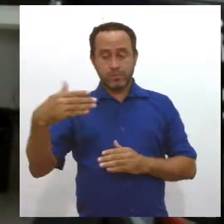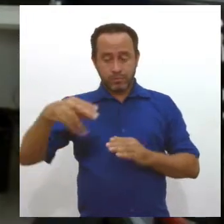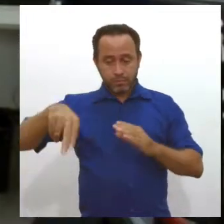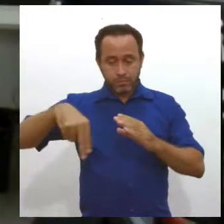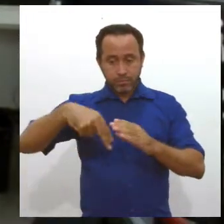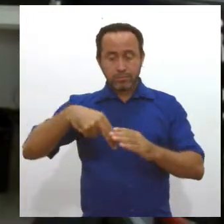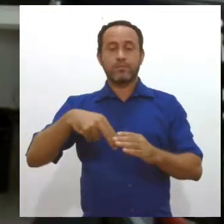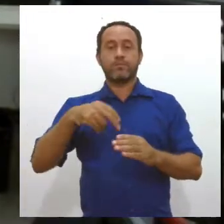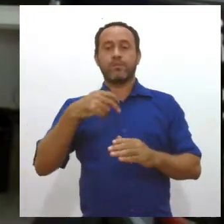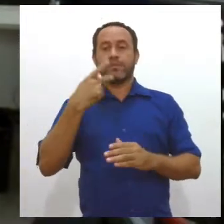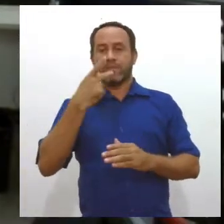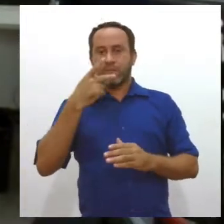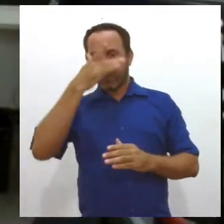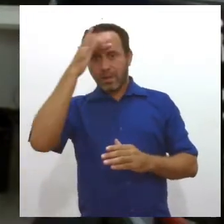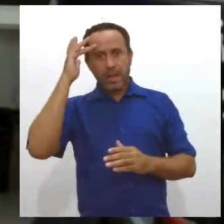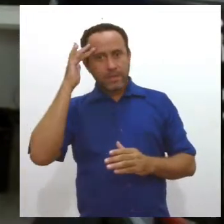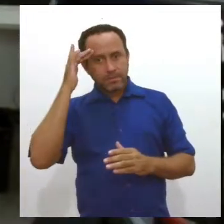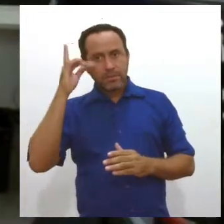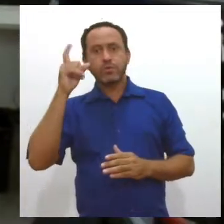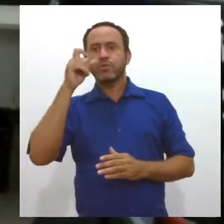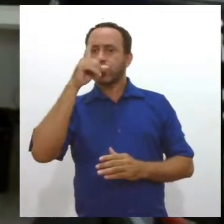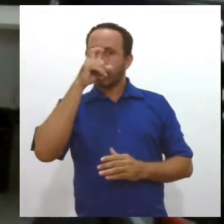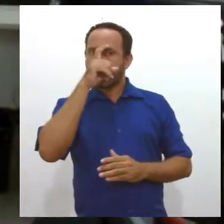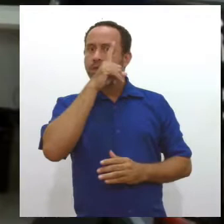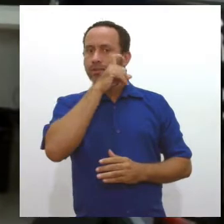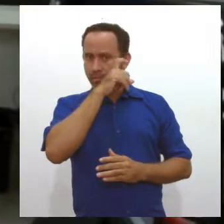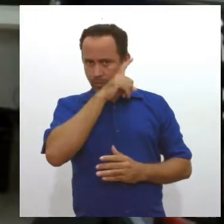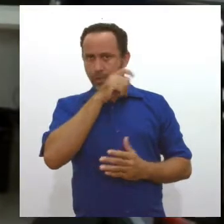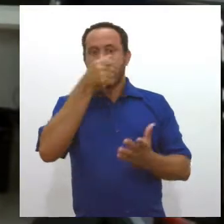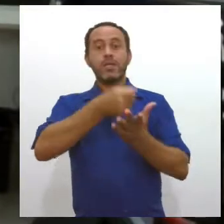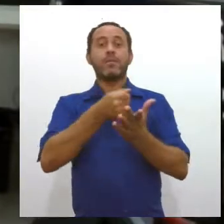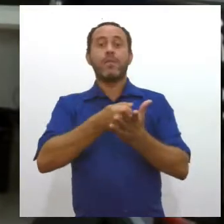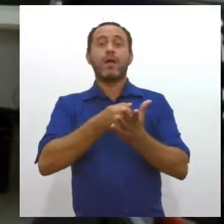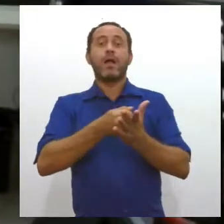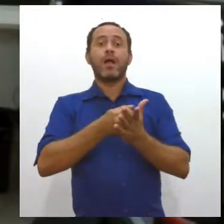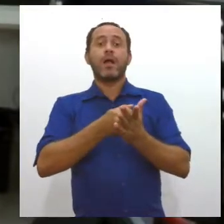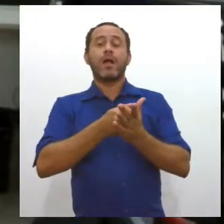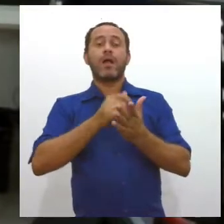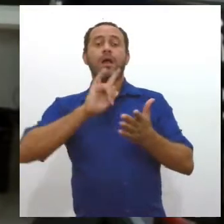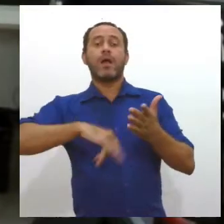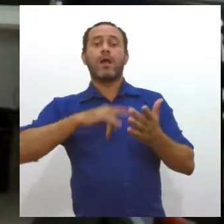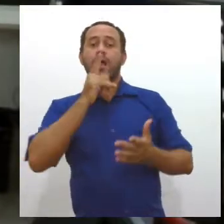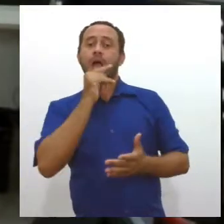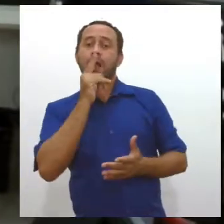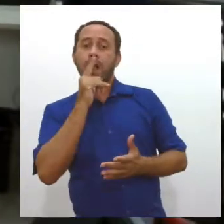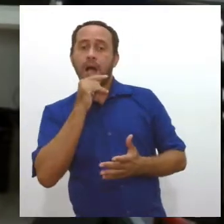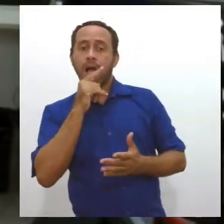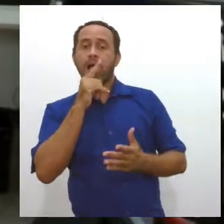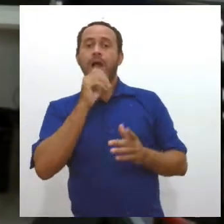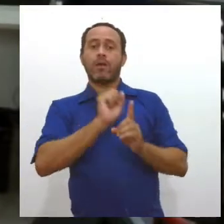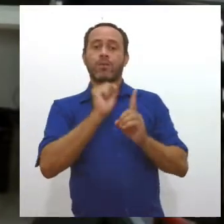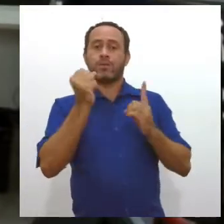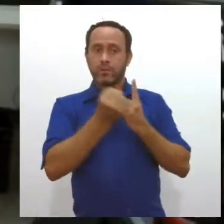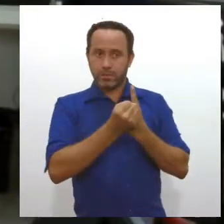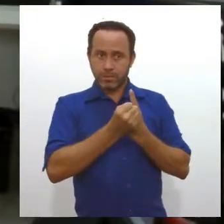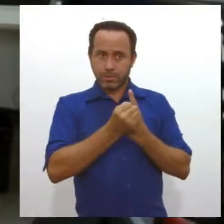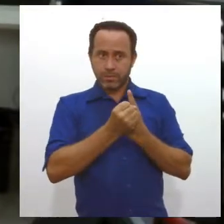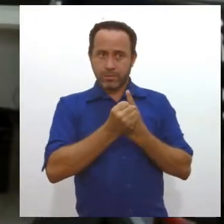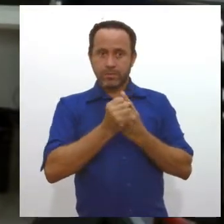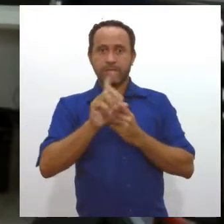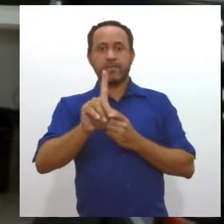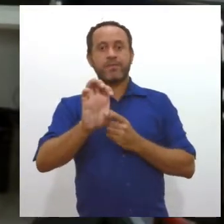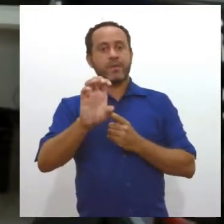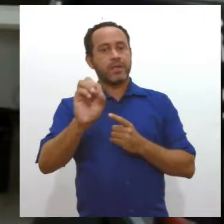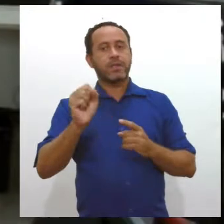de que aquelas pessoas que estão passando por dificuldades de pagar as suas contas, como é o caso da tarifa social, que o ADESO não